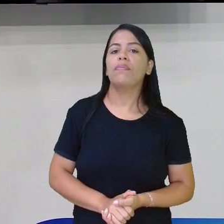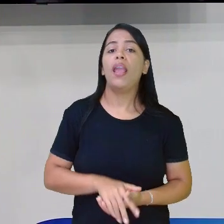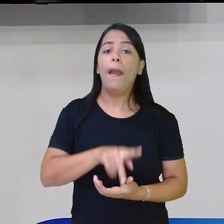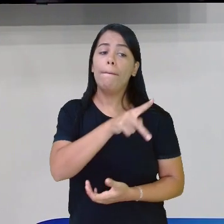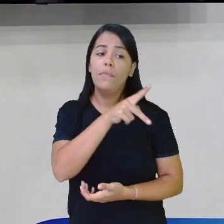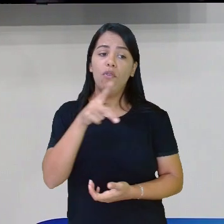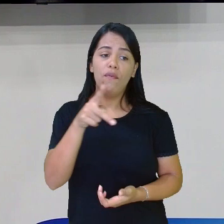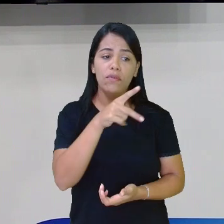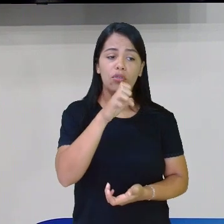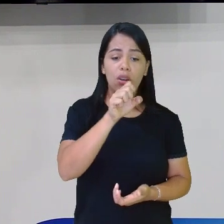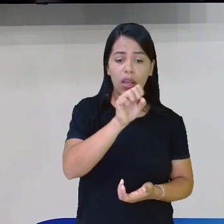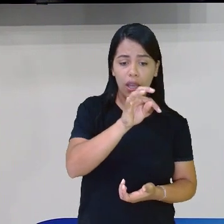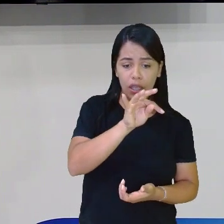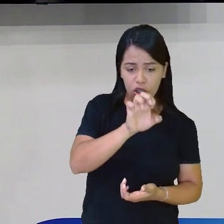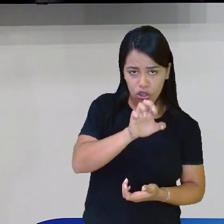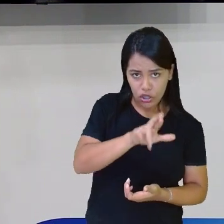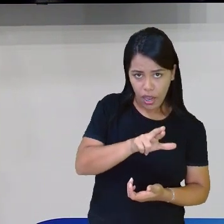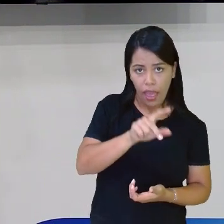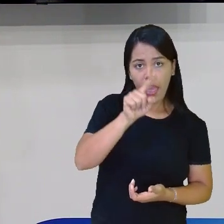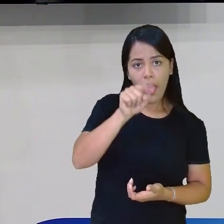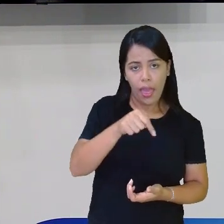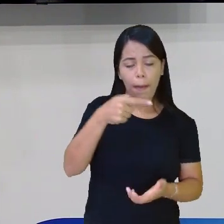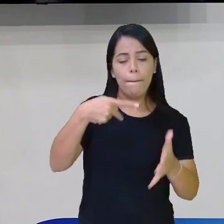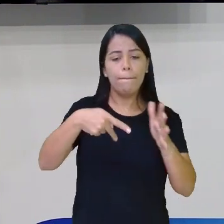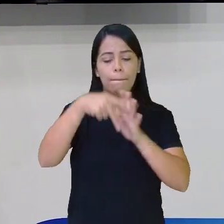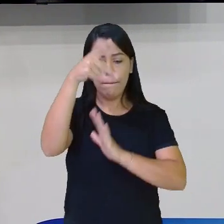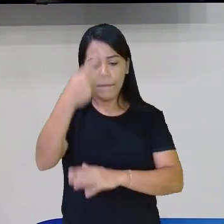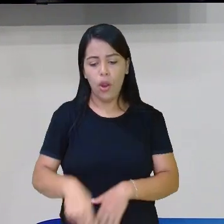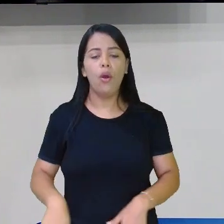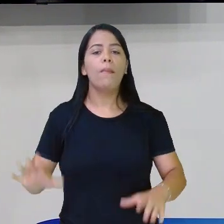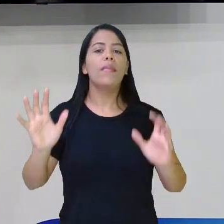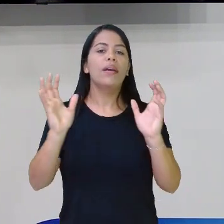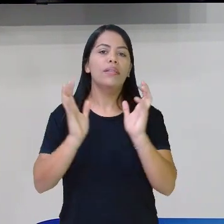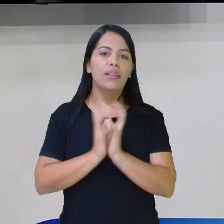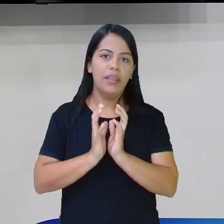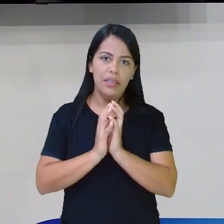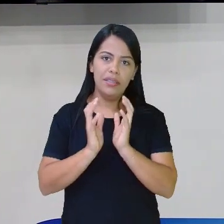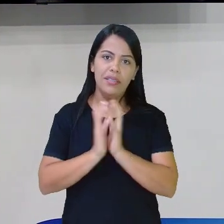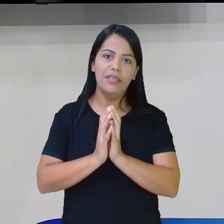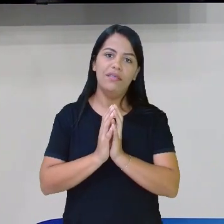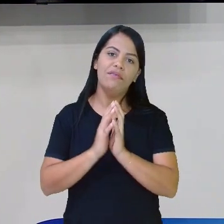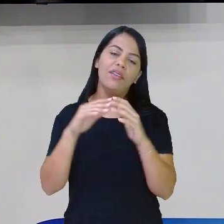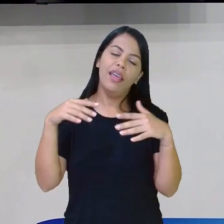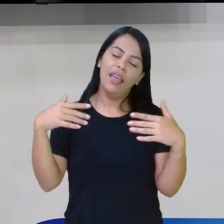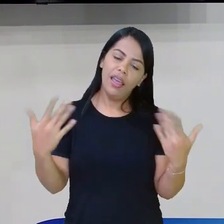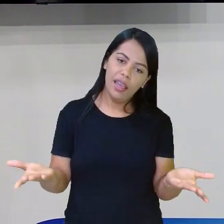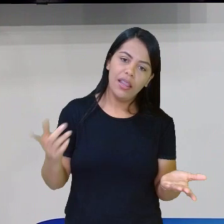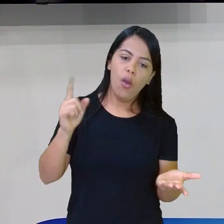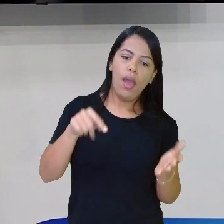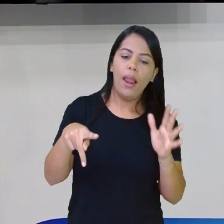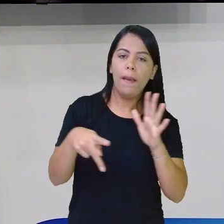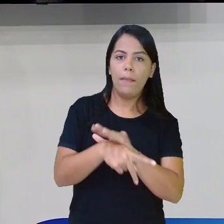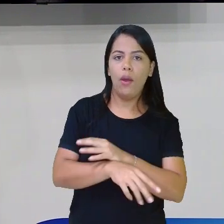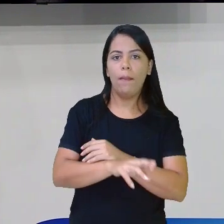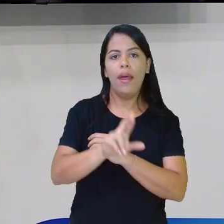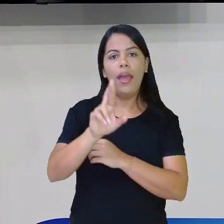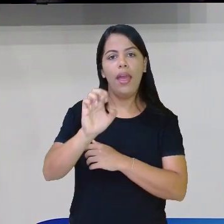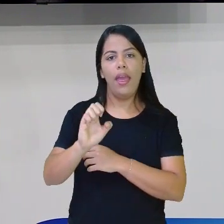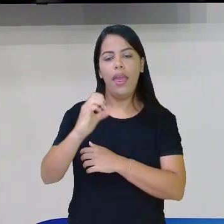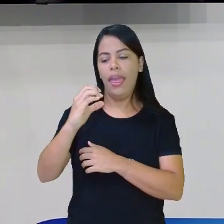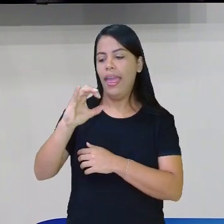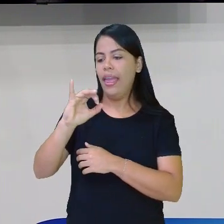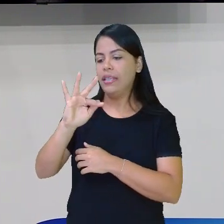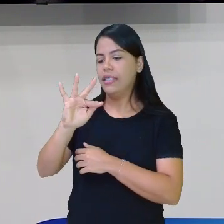Recife. Logo, a professora Esté é Recife. Então, essa palavrinha aí,